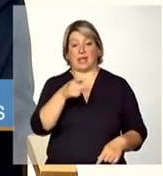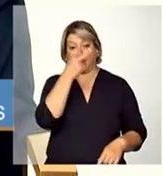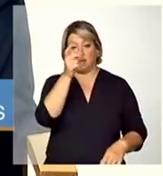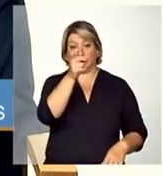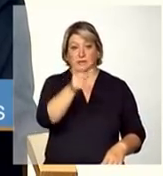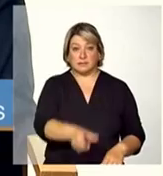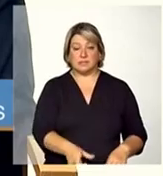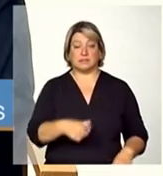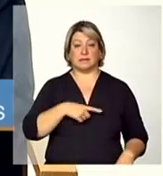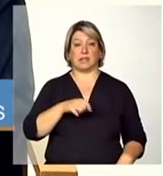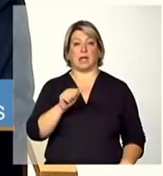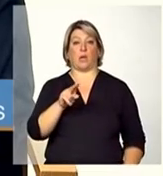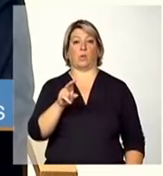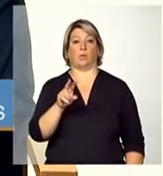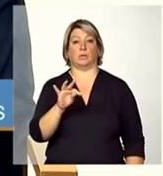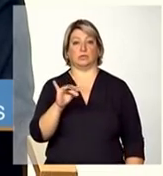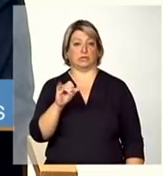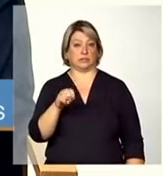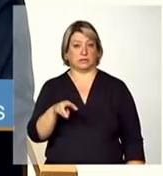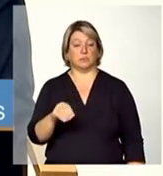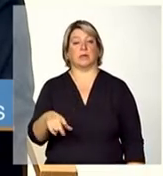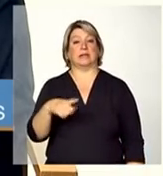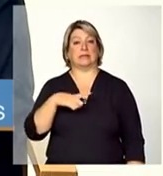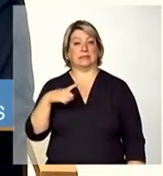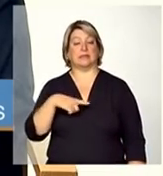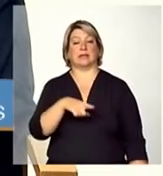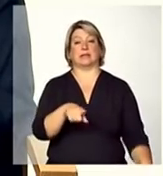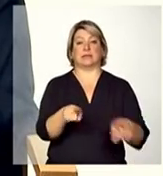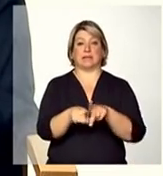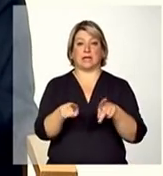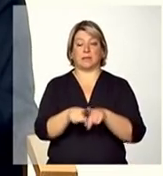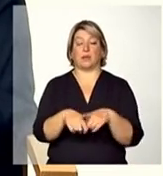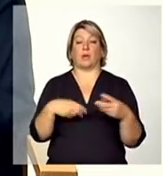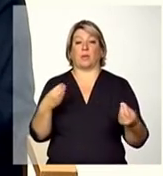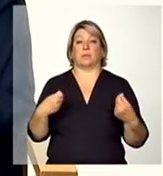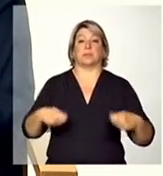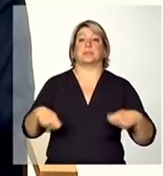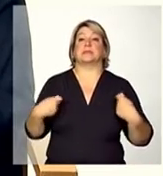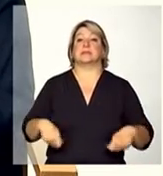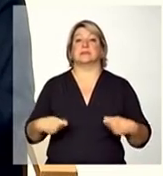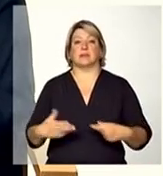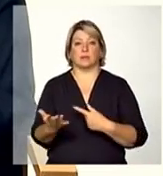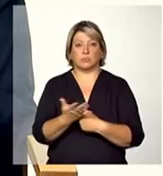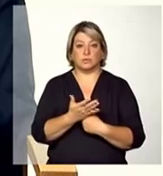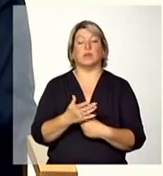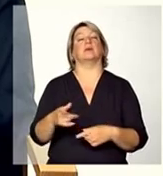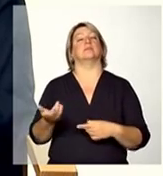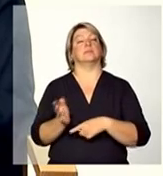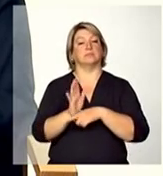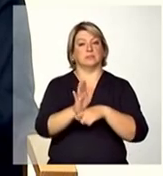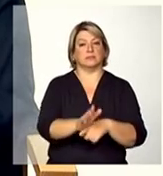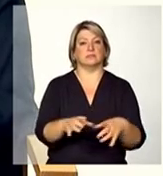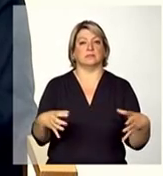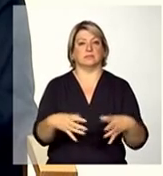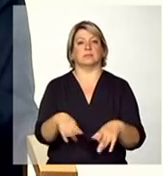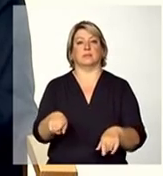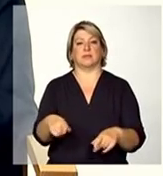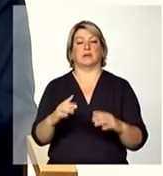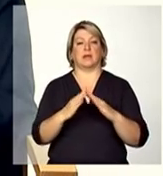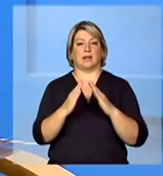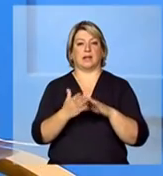com autismo ela seja também esteja em situação de dependência ela pode vir a ser um público também da residência inclusiva